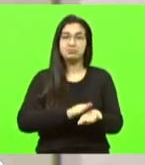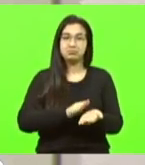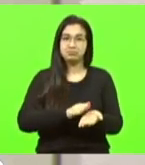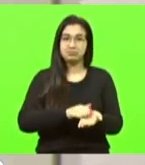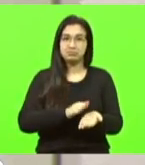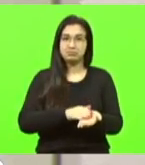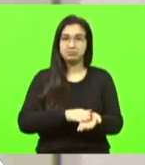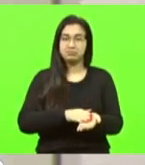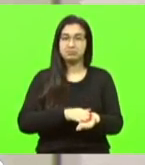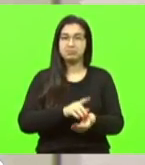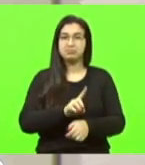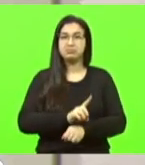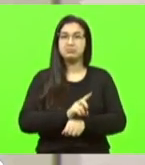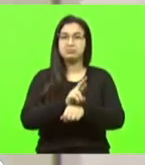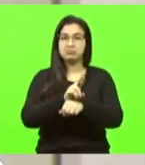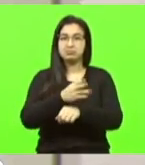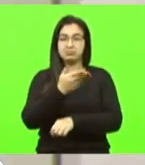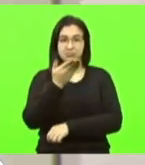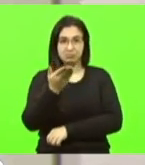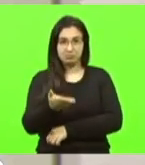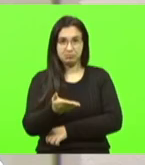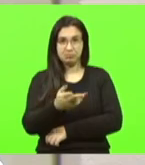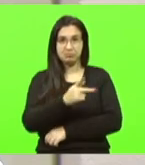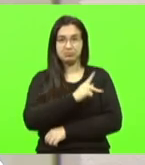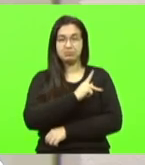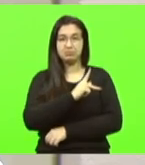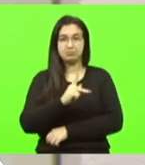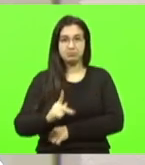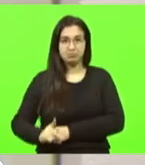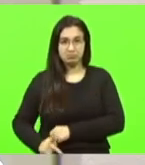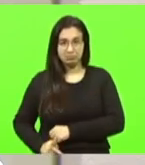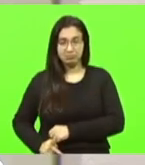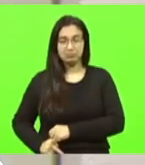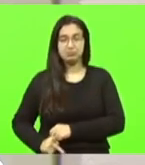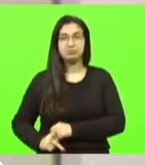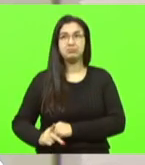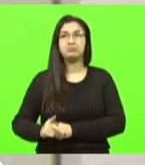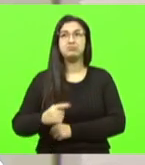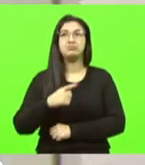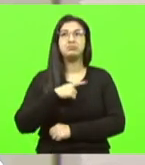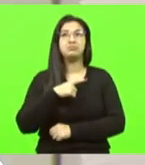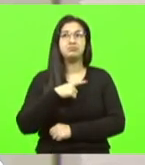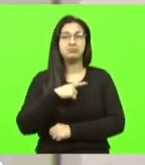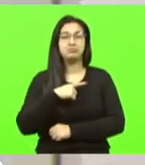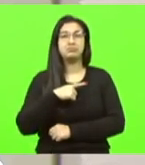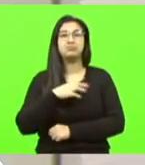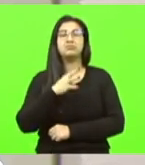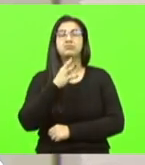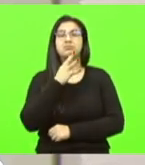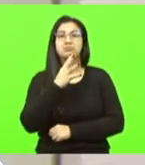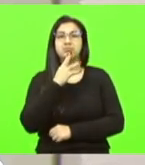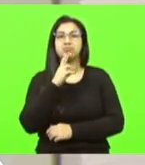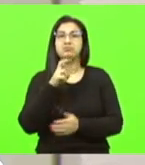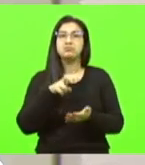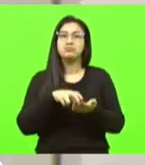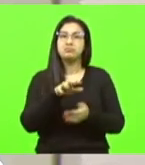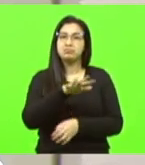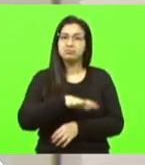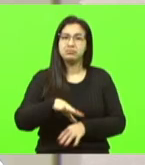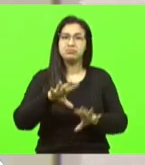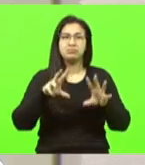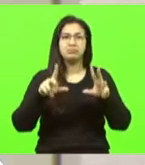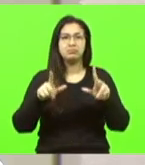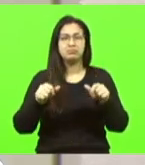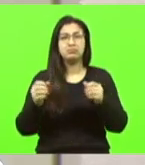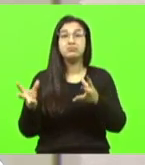diretoria a sua presidência dizer ao amigo que eu conheço muito bem Tijucas e a região toda tenho grandes